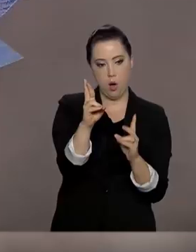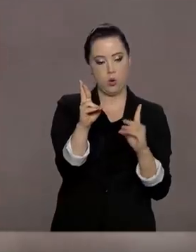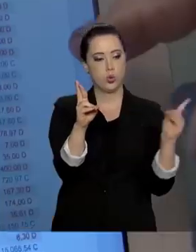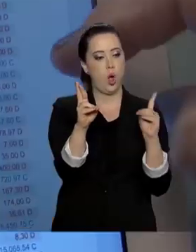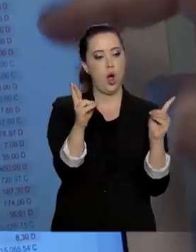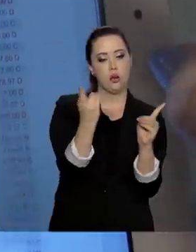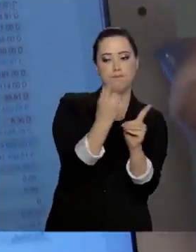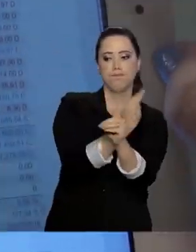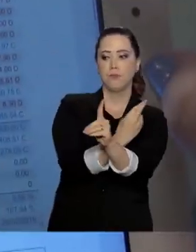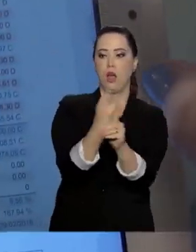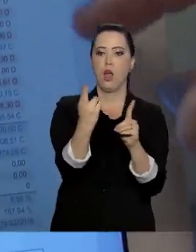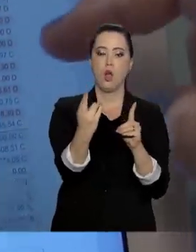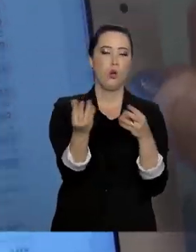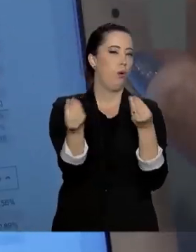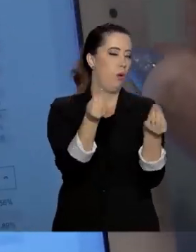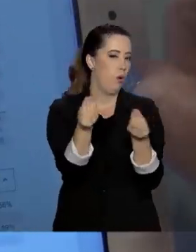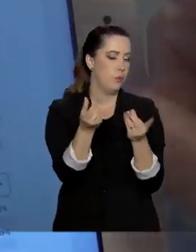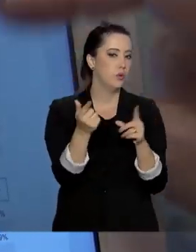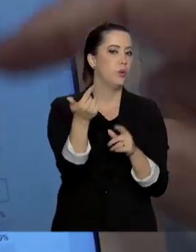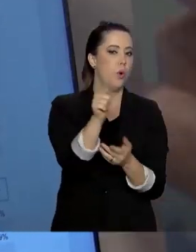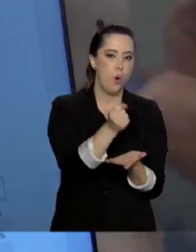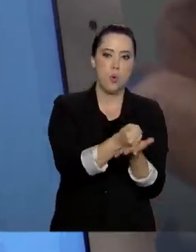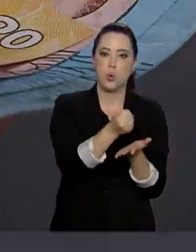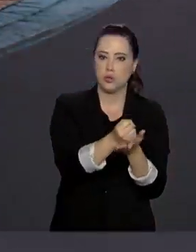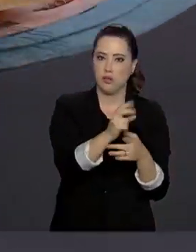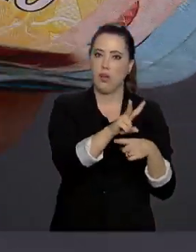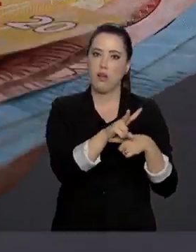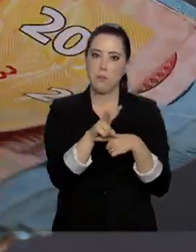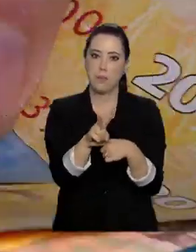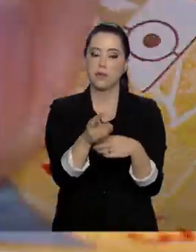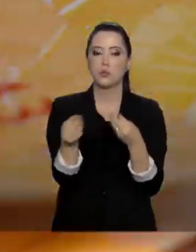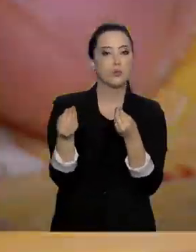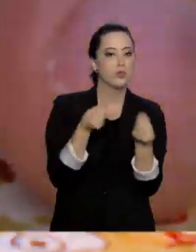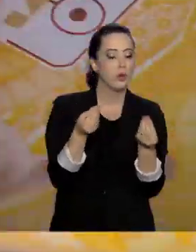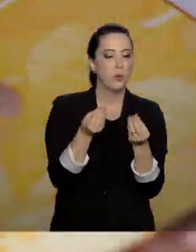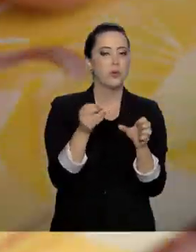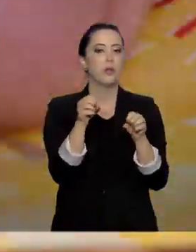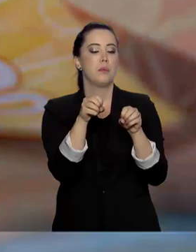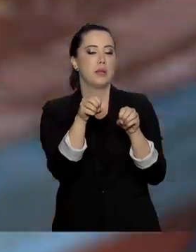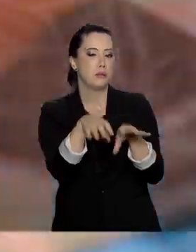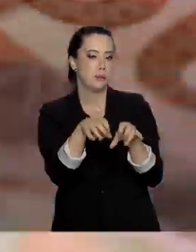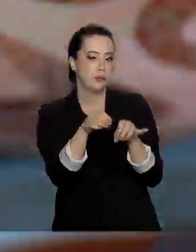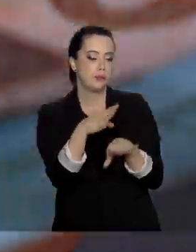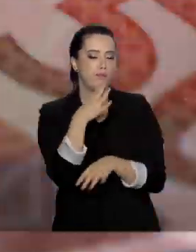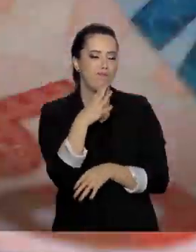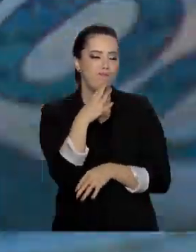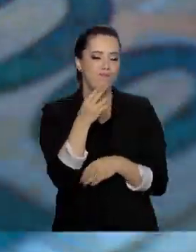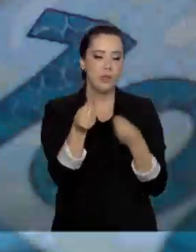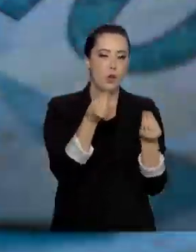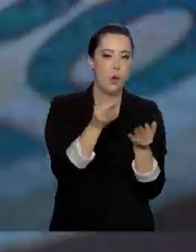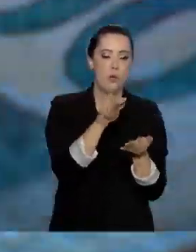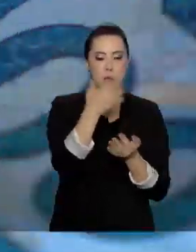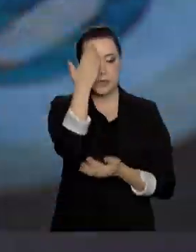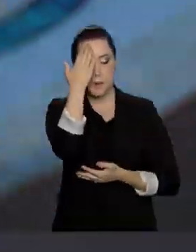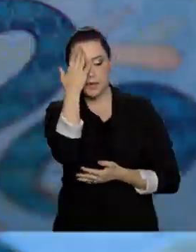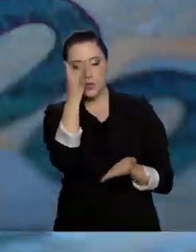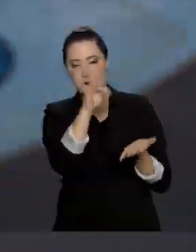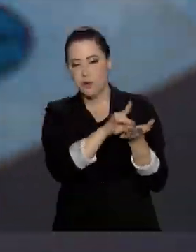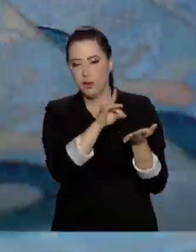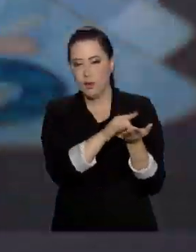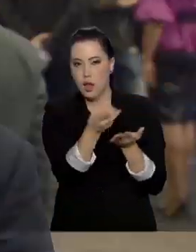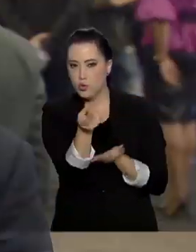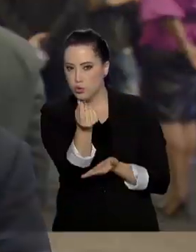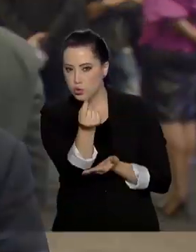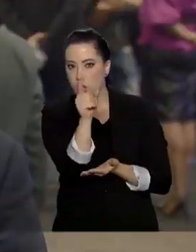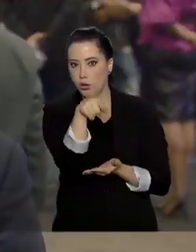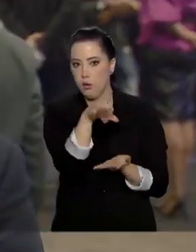exterior e contratar operações de crédito. Além disso, ensina a reconhecer os elementos de segurança das cédulas